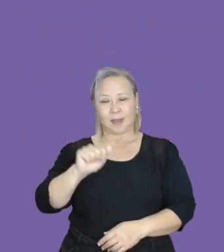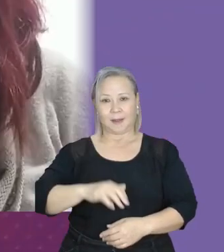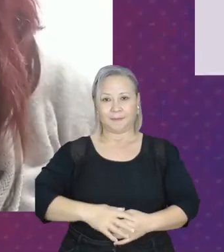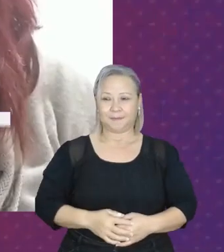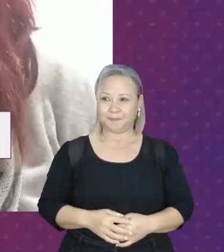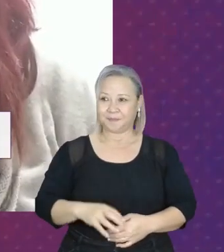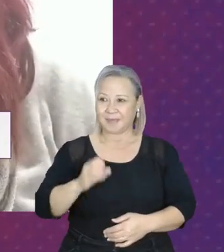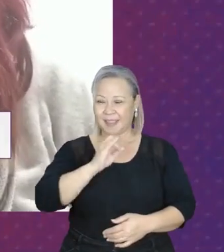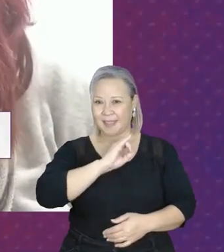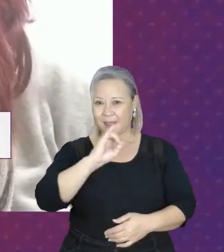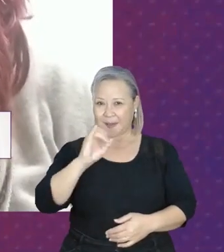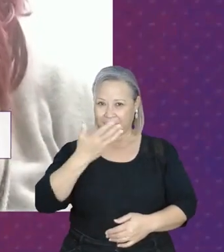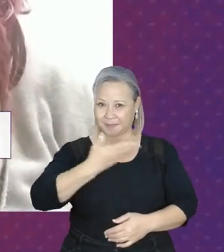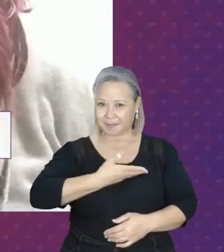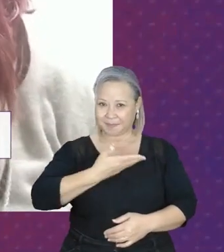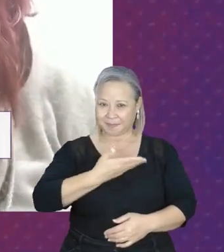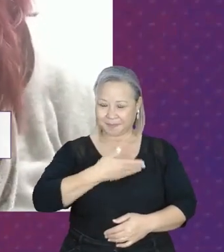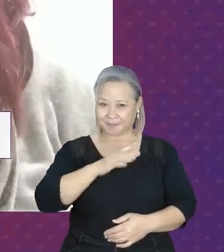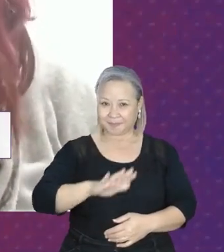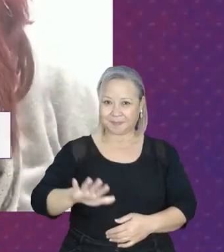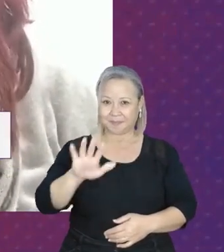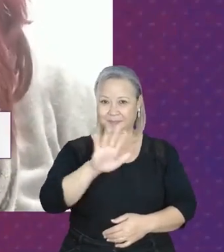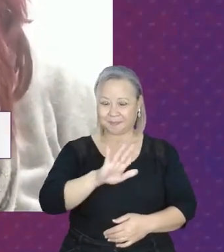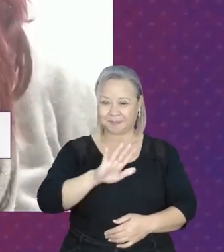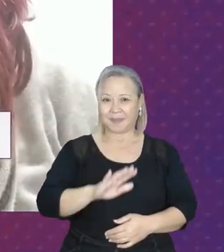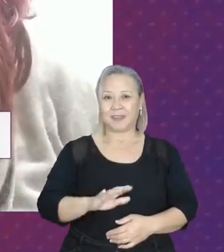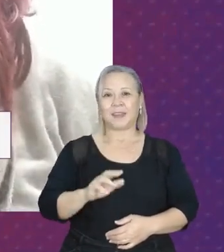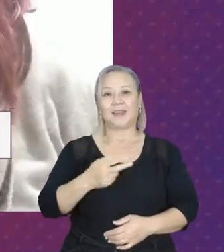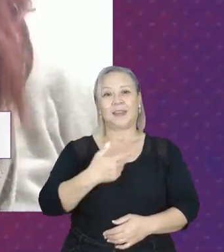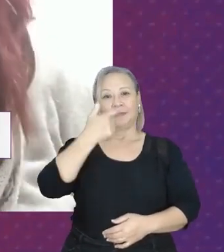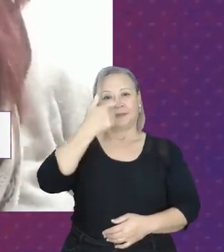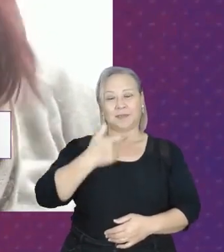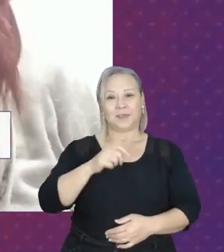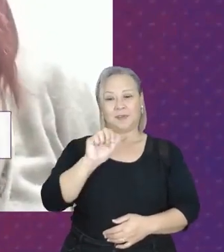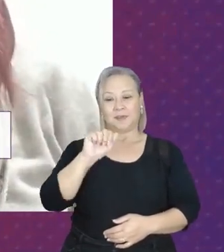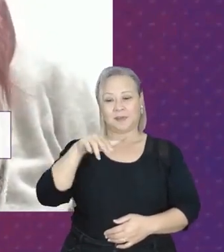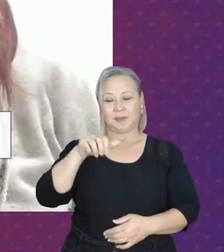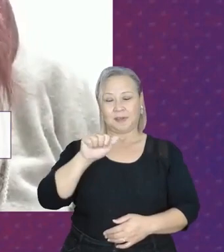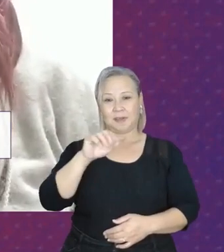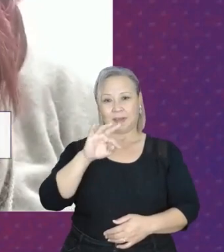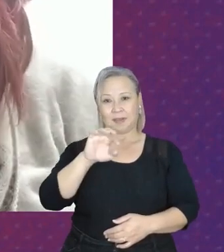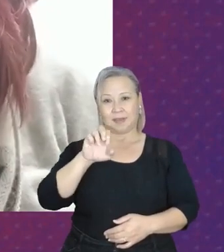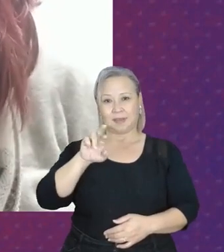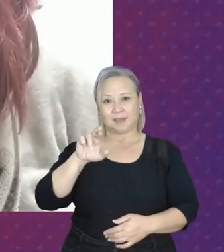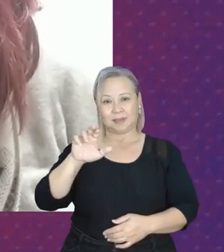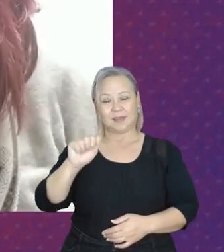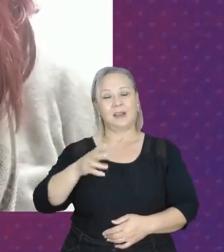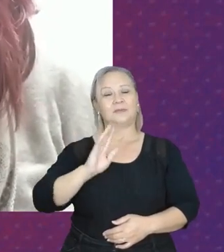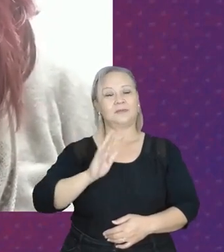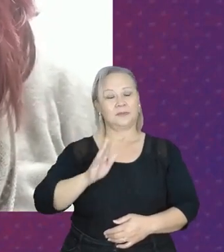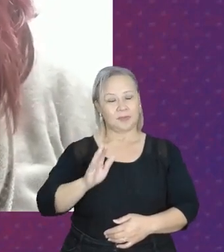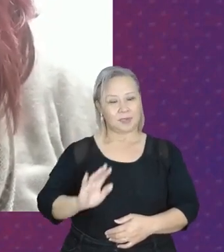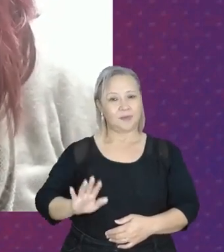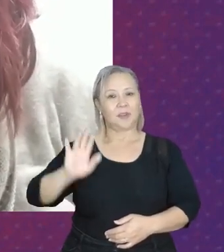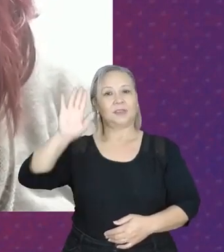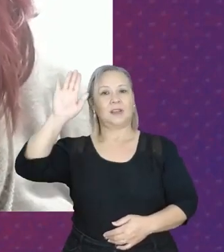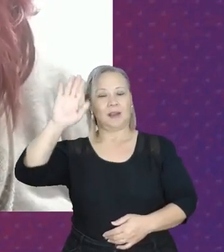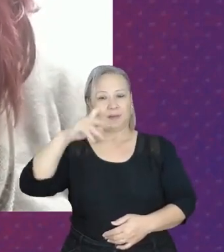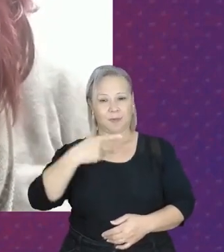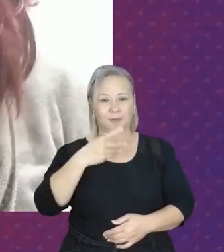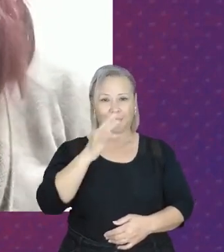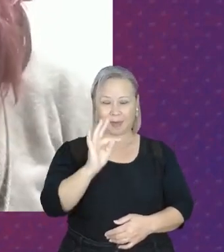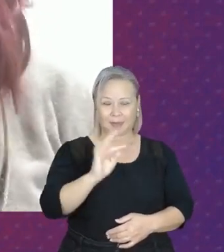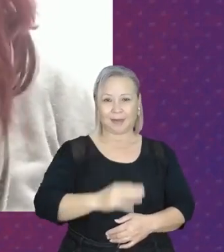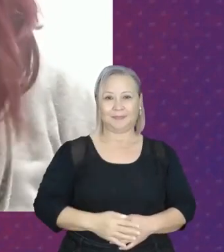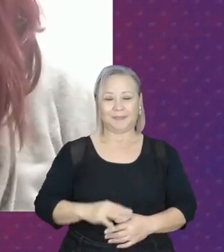Olá companheiras, eu sou Ana Terra, já fui candidata como vocês algumas vezes pelo Partido dos Trabalhadores,